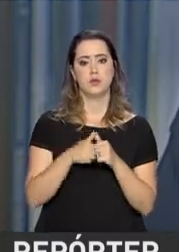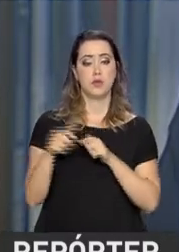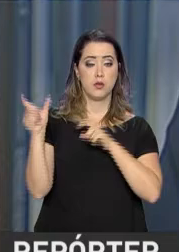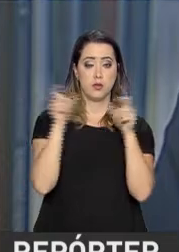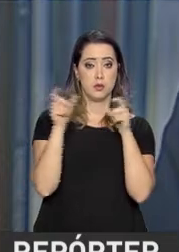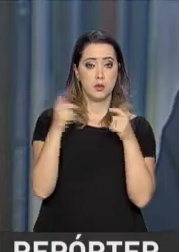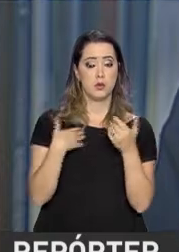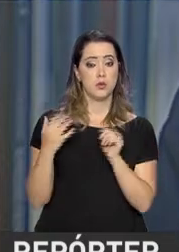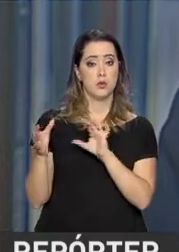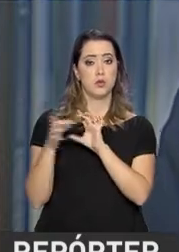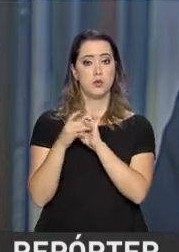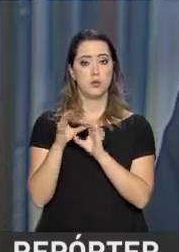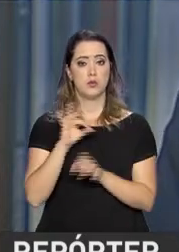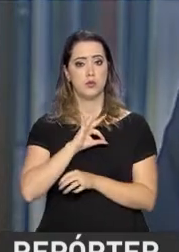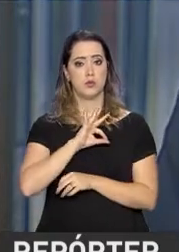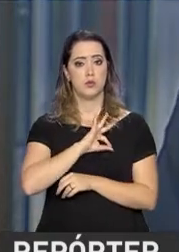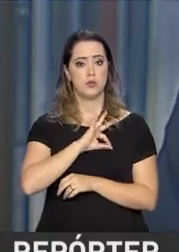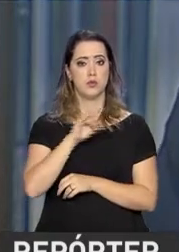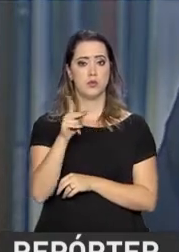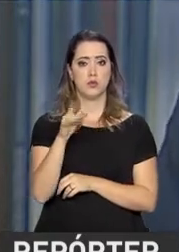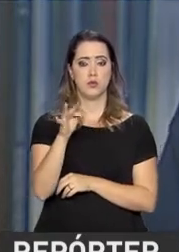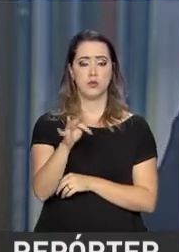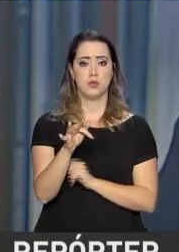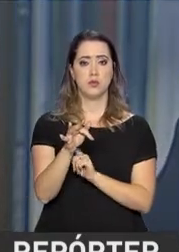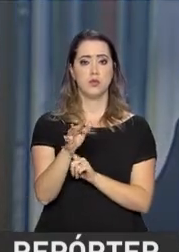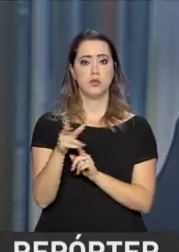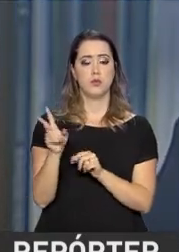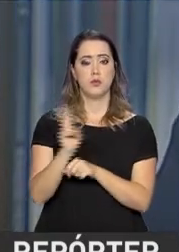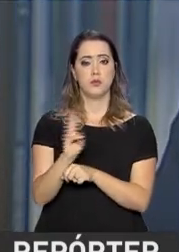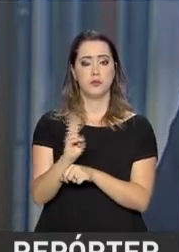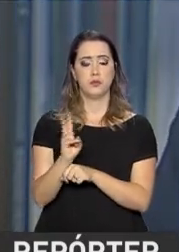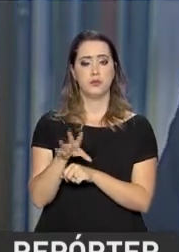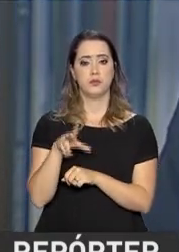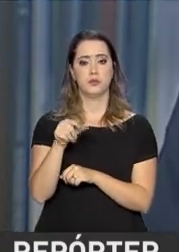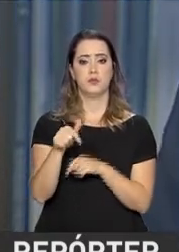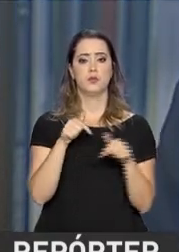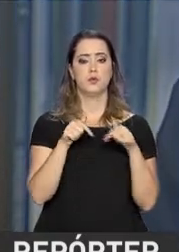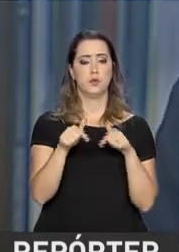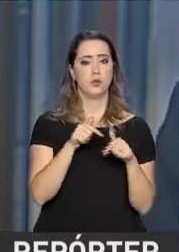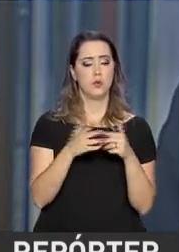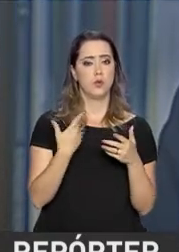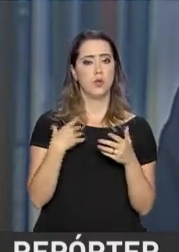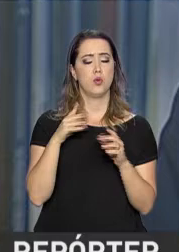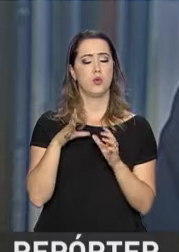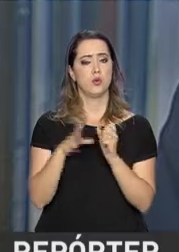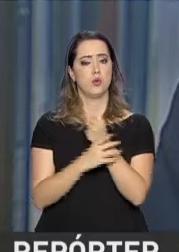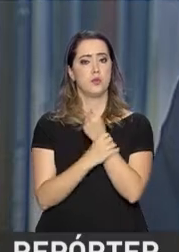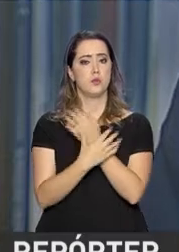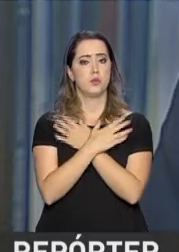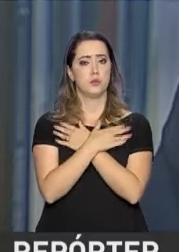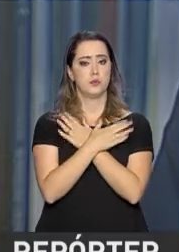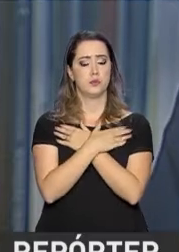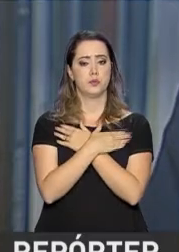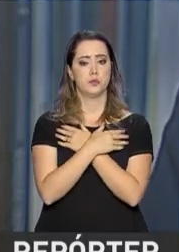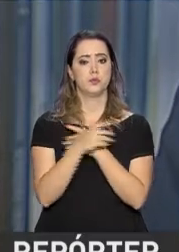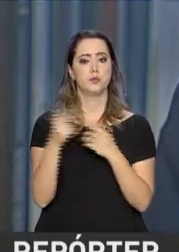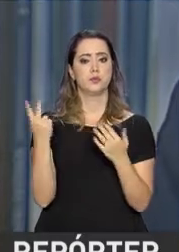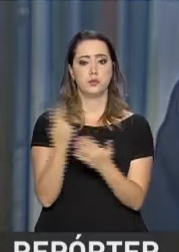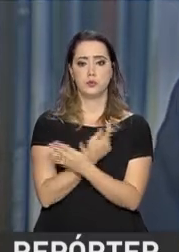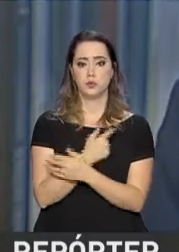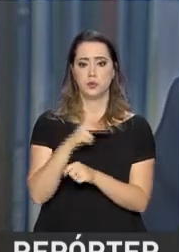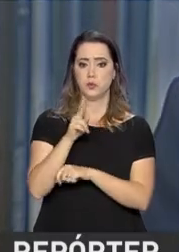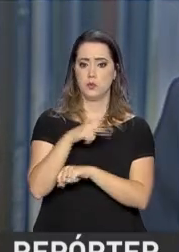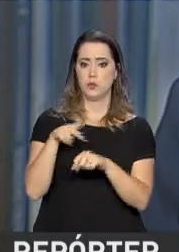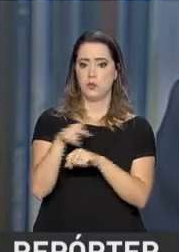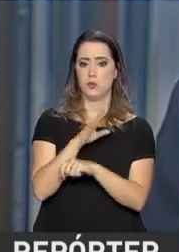atentos, em parceria com a Polícia Federal, monitorando todas as operações de seguro-desemprego que são feitas no